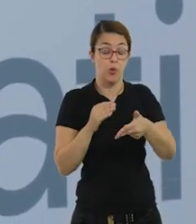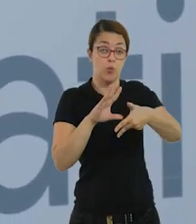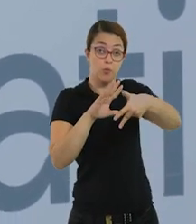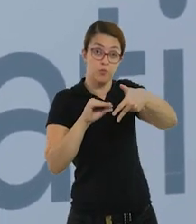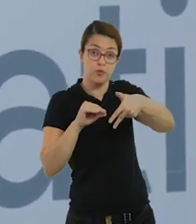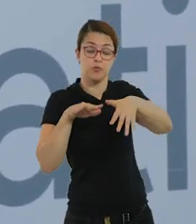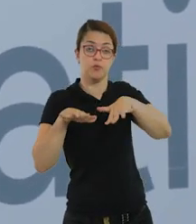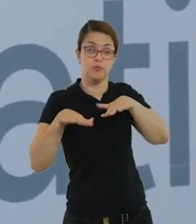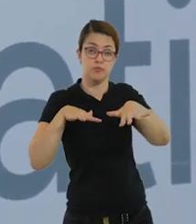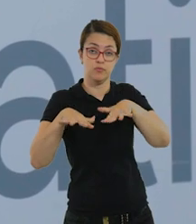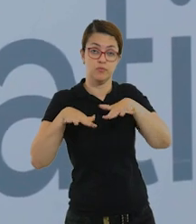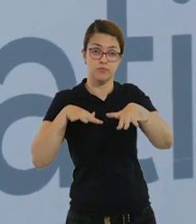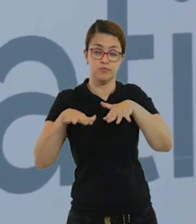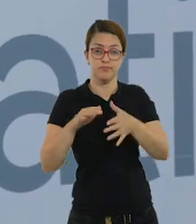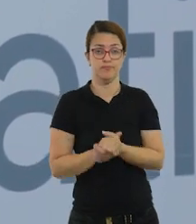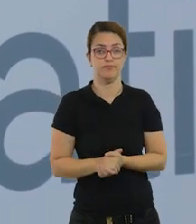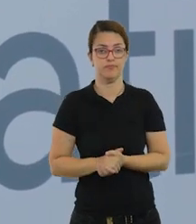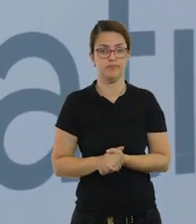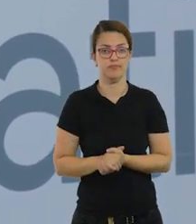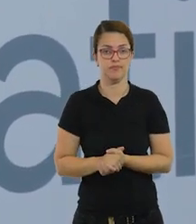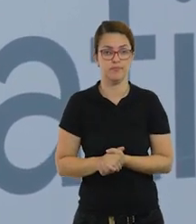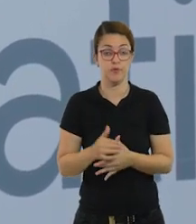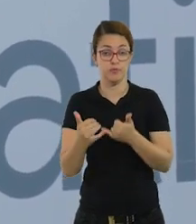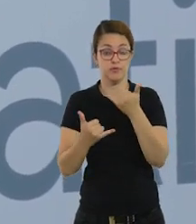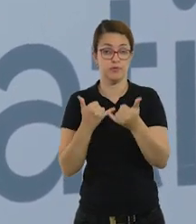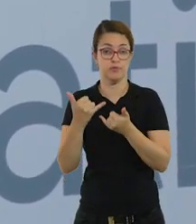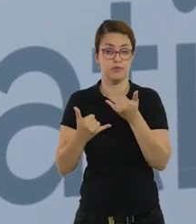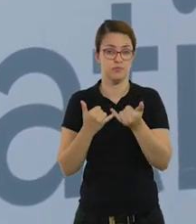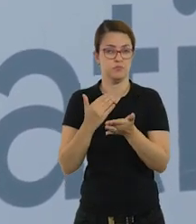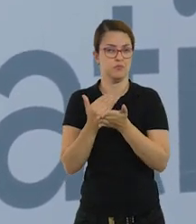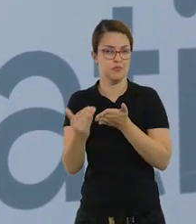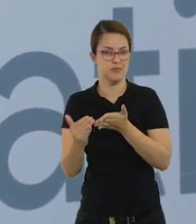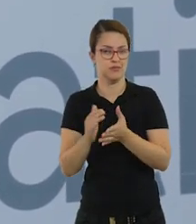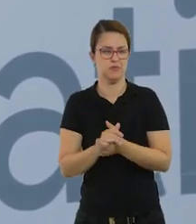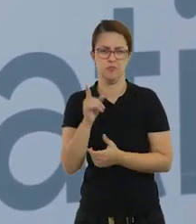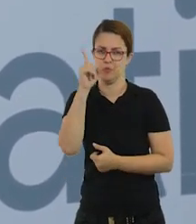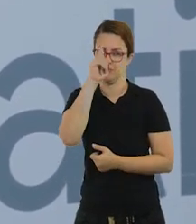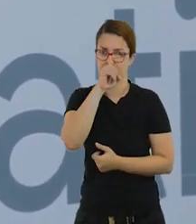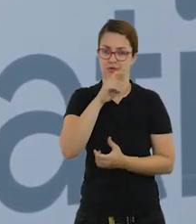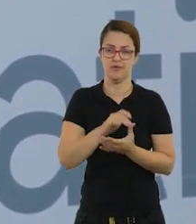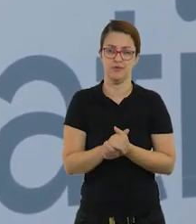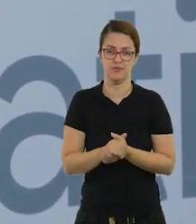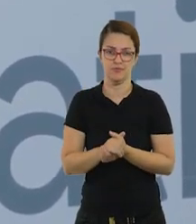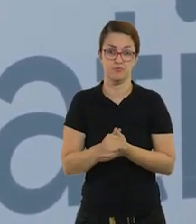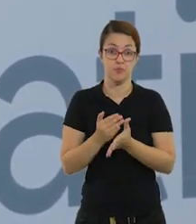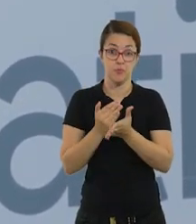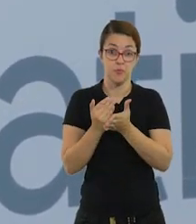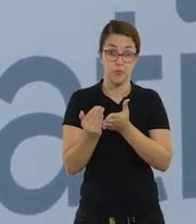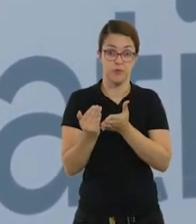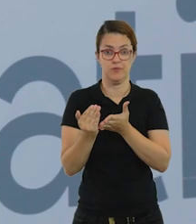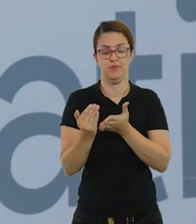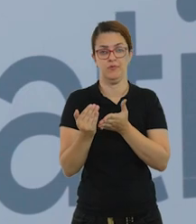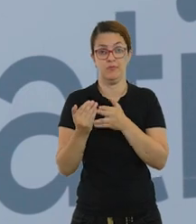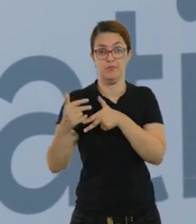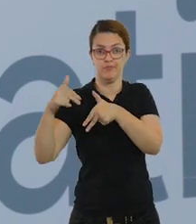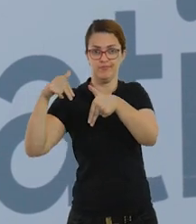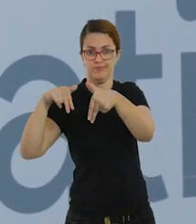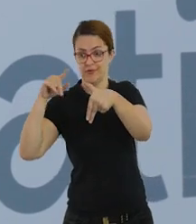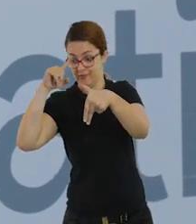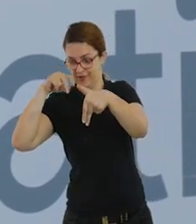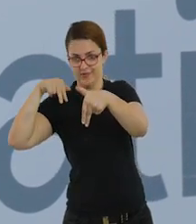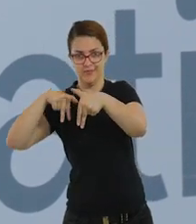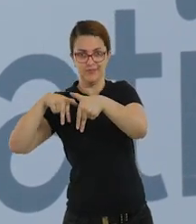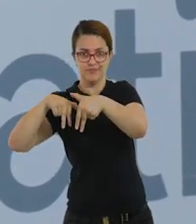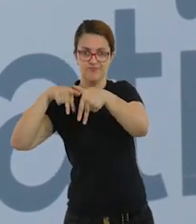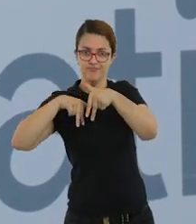ela repete os mesmos movimentos que eu faço, né? Então se de repente você começar a brincadeira e a criança tem um pouco de dificuldade, ela começa